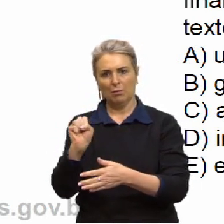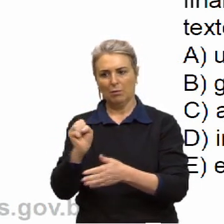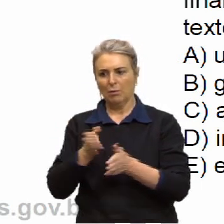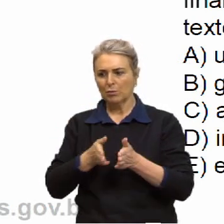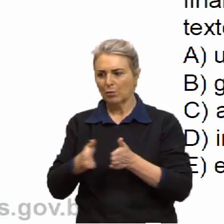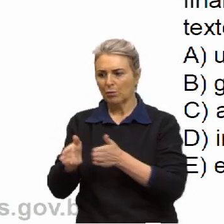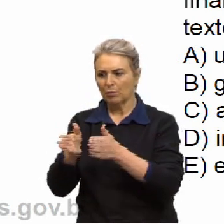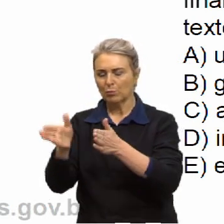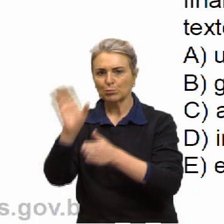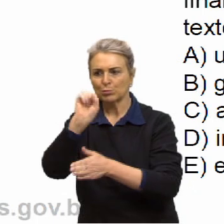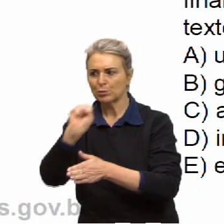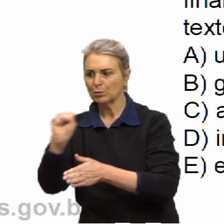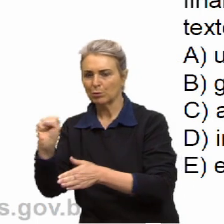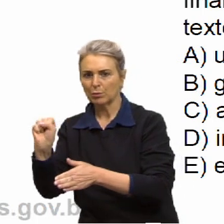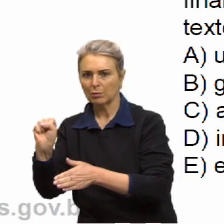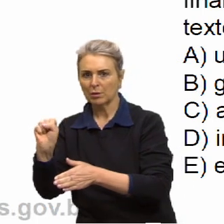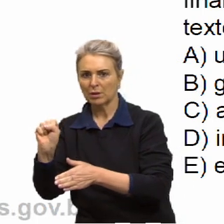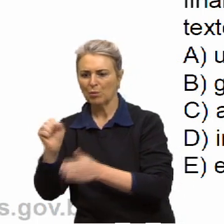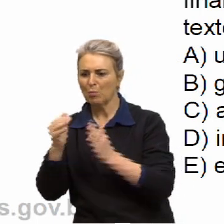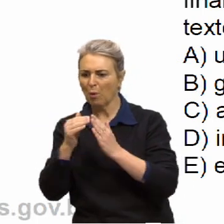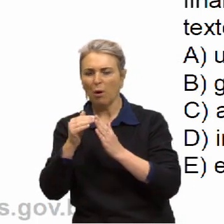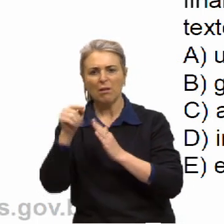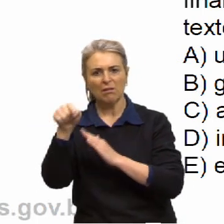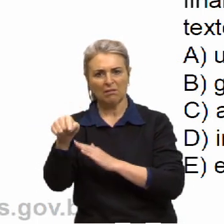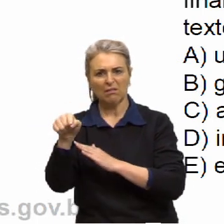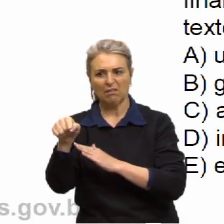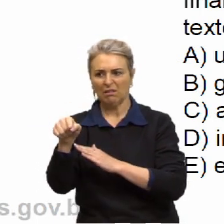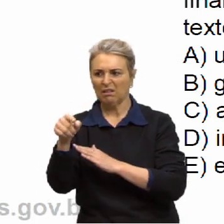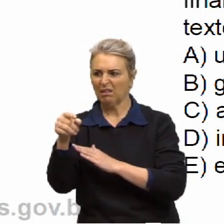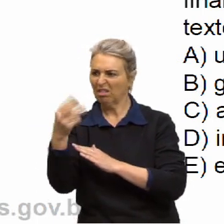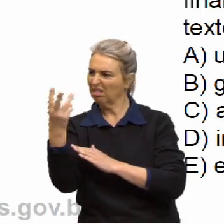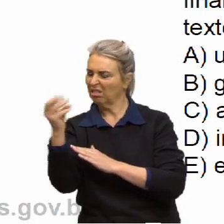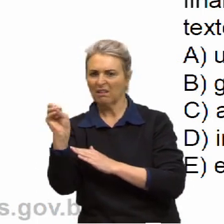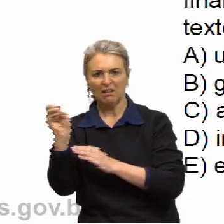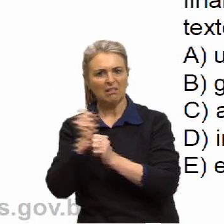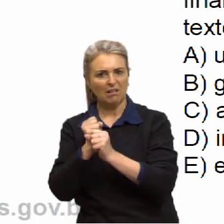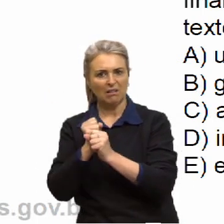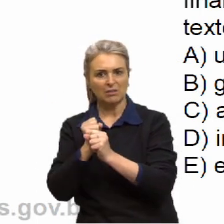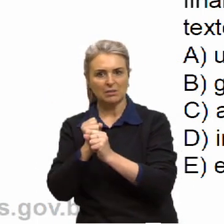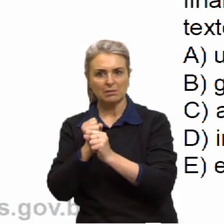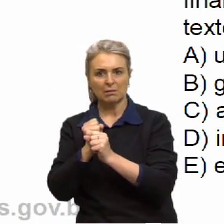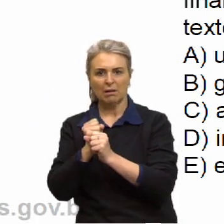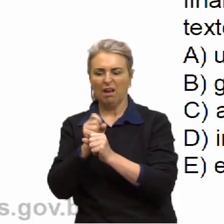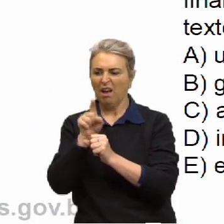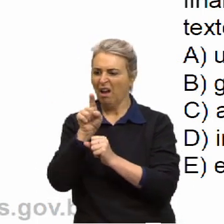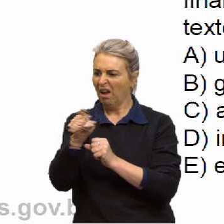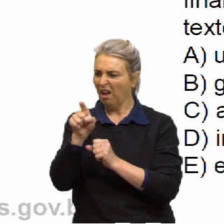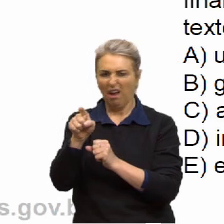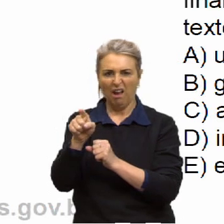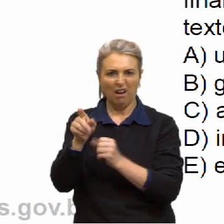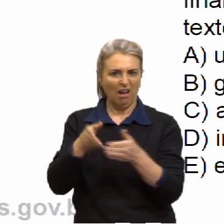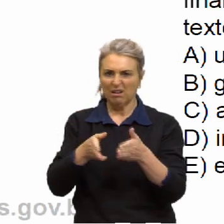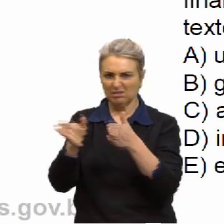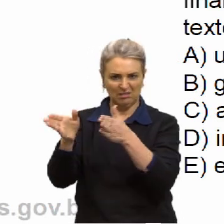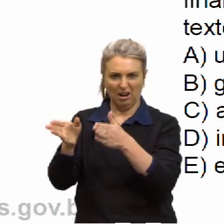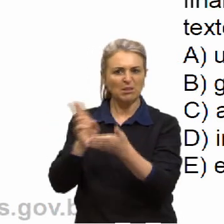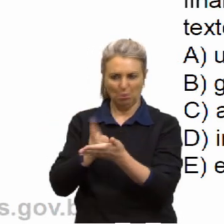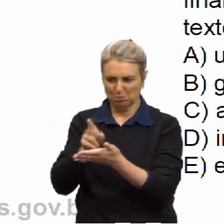Augusto. Eu moro aqui há 30 anos. Ela nunca foi para parte nenhuma, não.